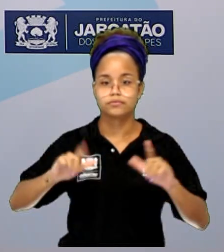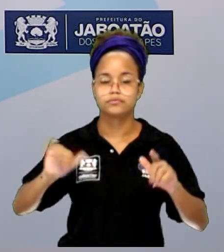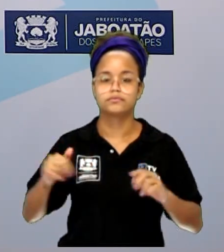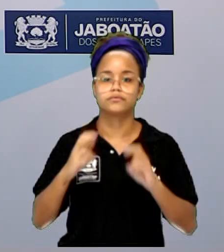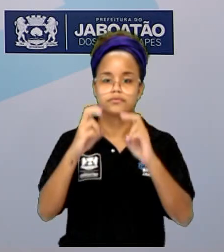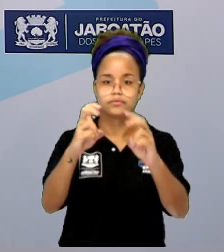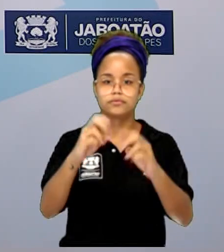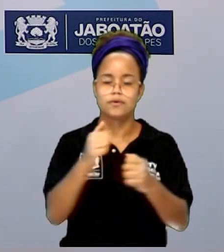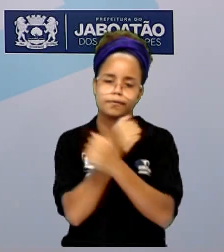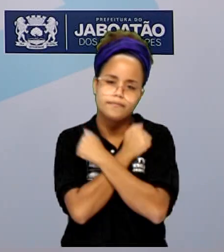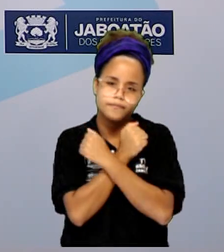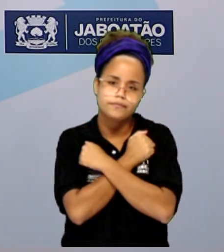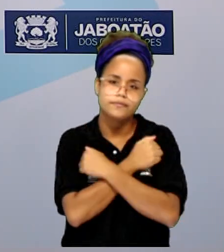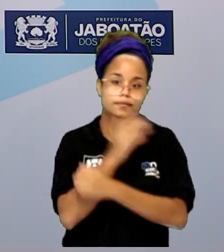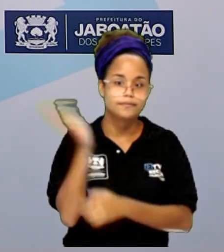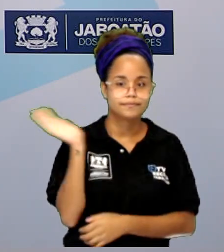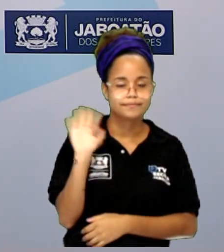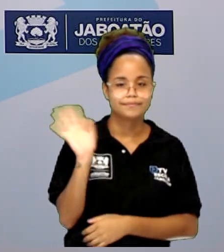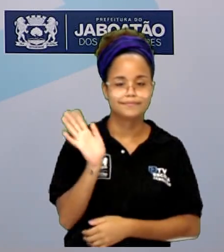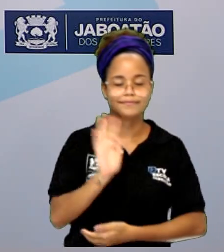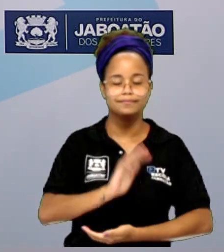abraço para todo mundo e tchau!